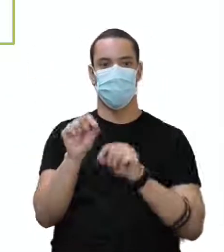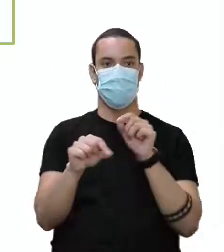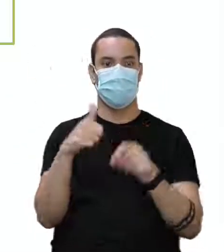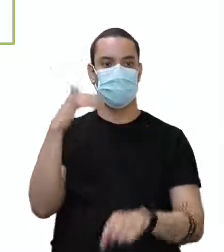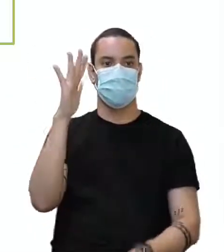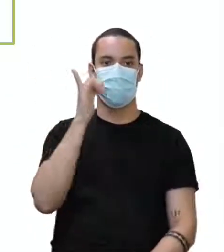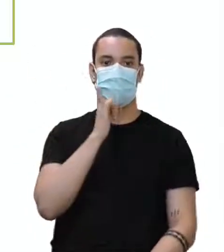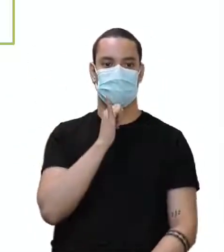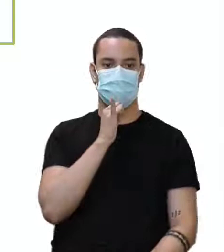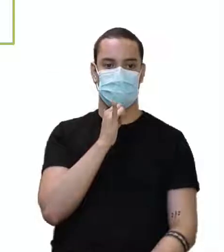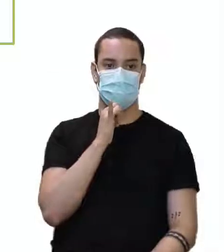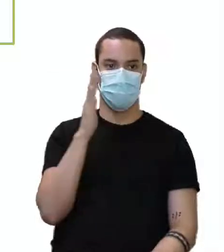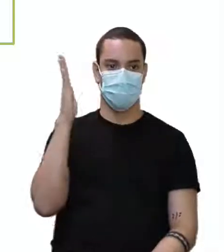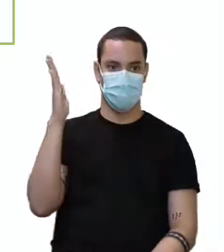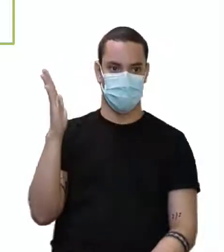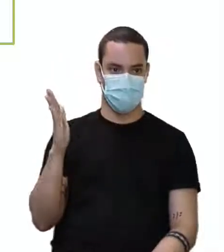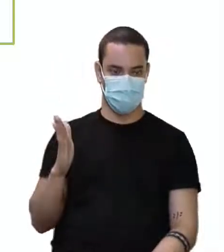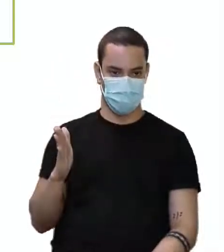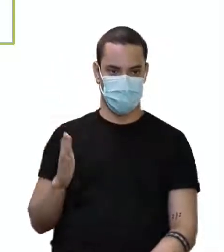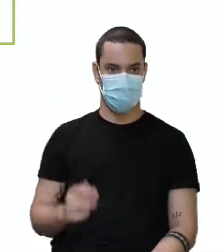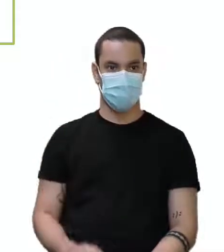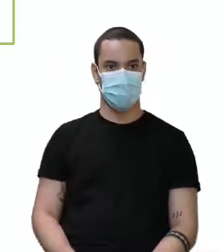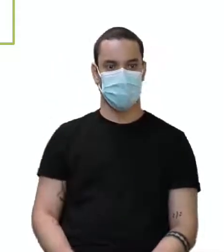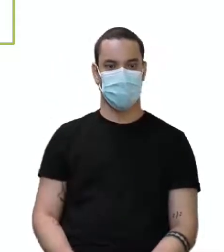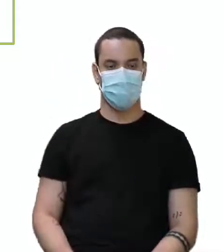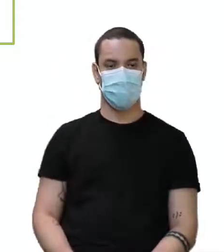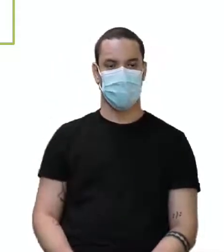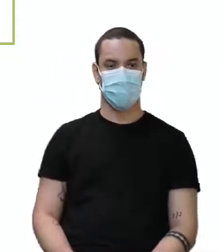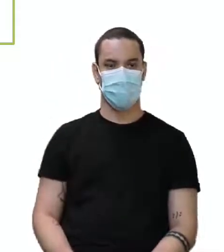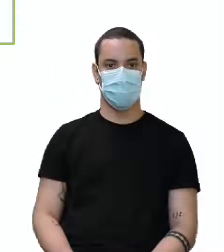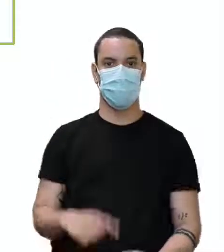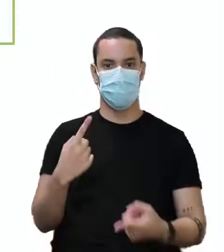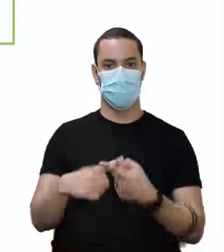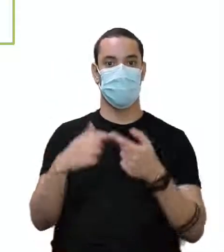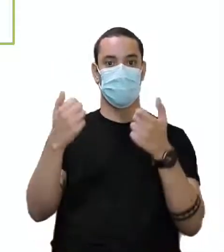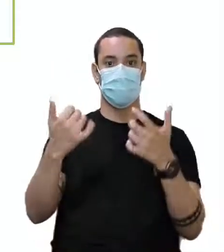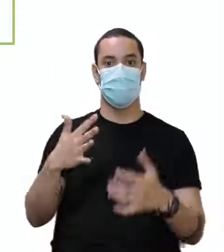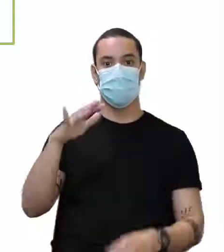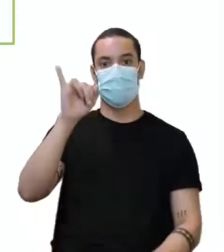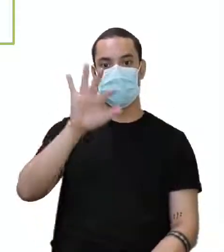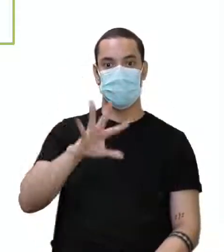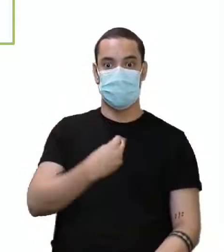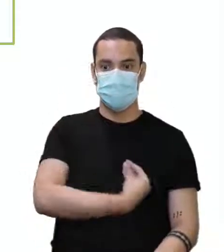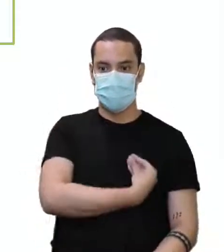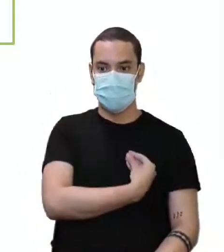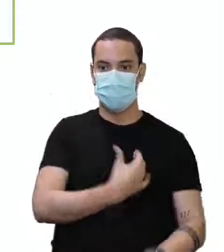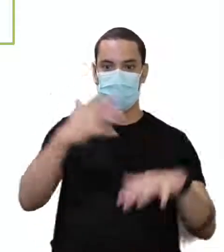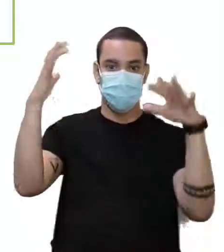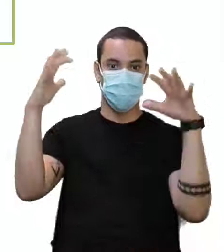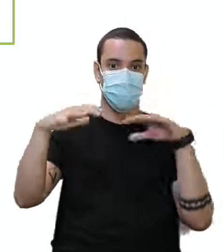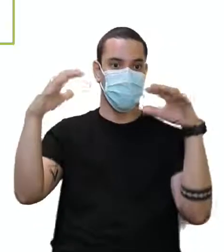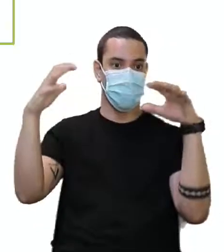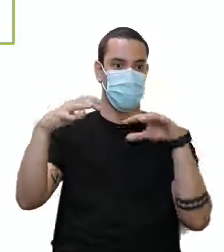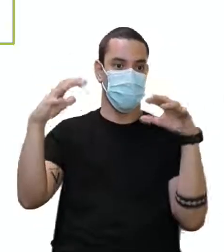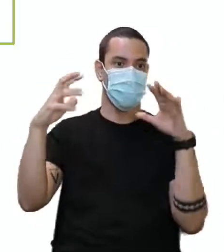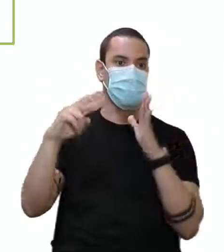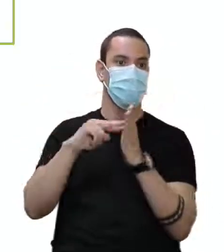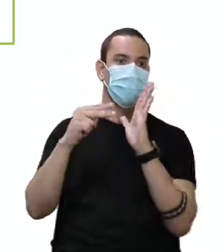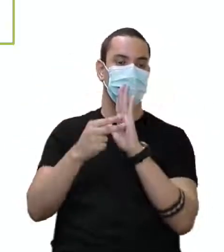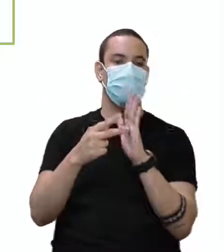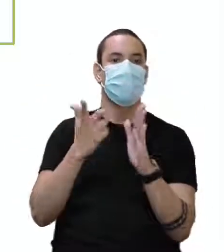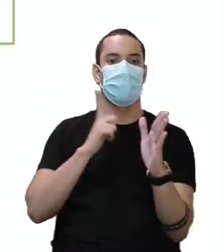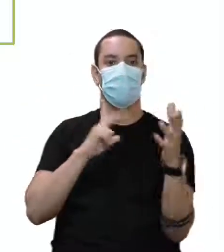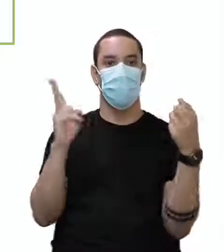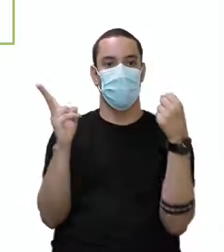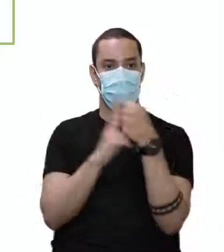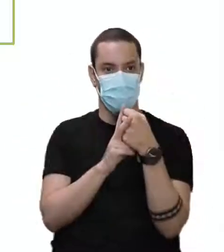exemplos. E agora, o exemplo falando sobre essa imagem aqui. Tá chovendo, chovendo. E aí, eu tenho o